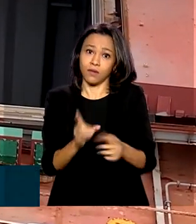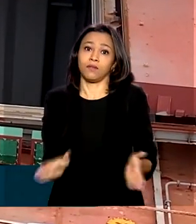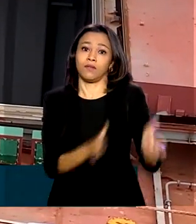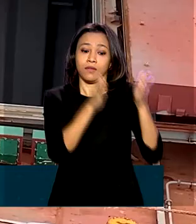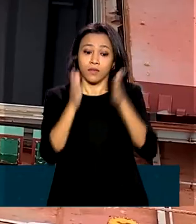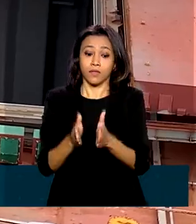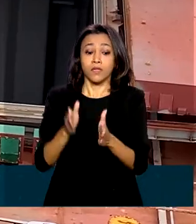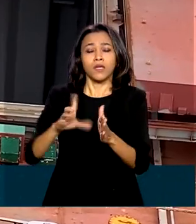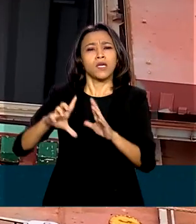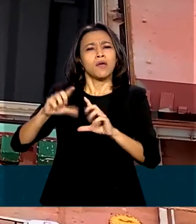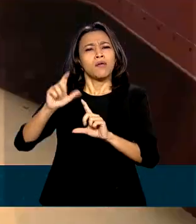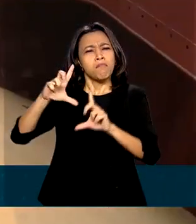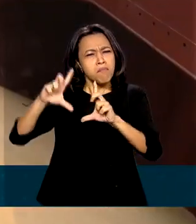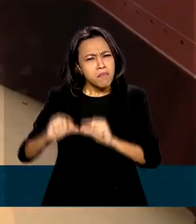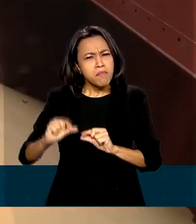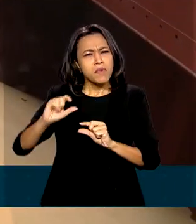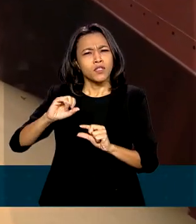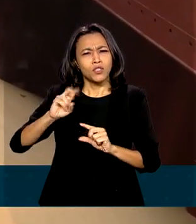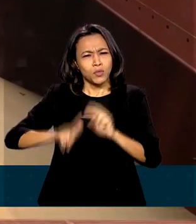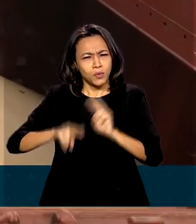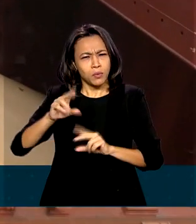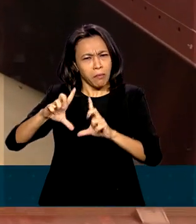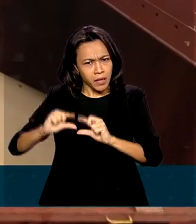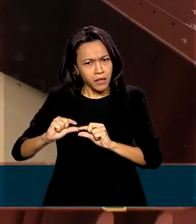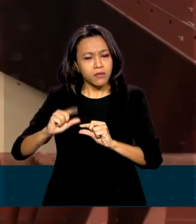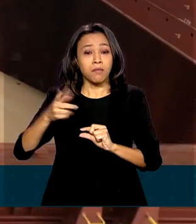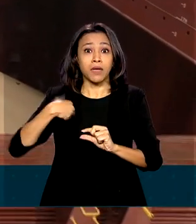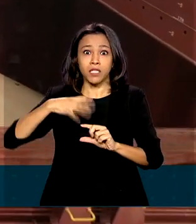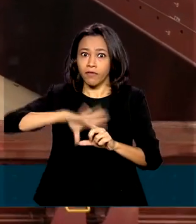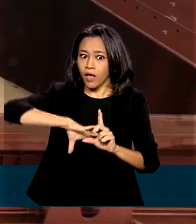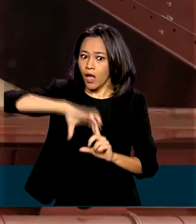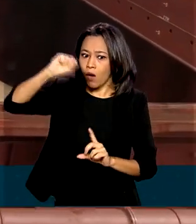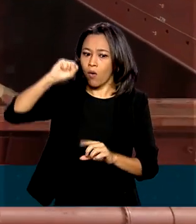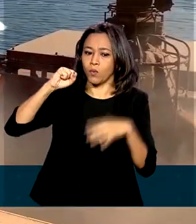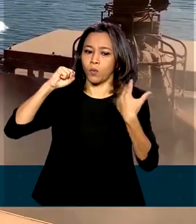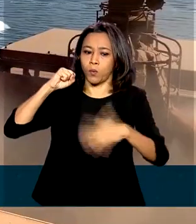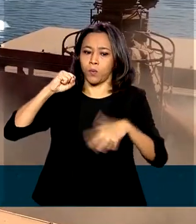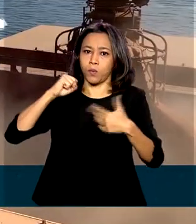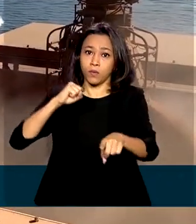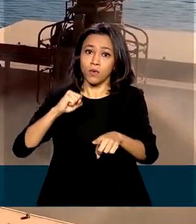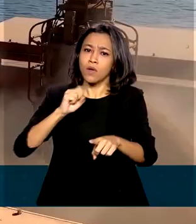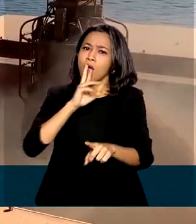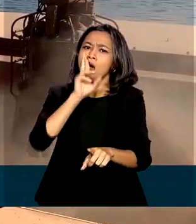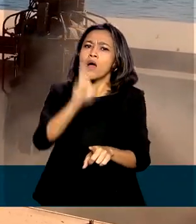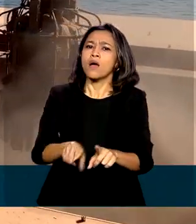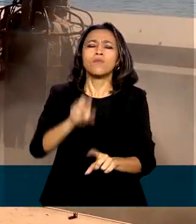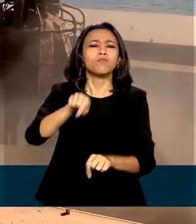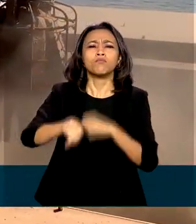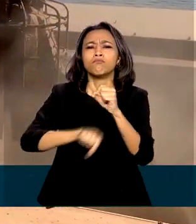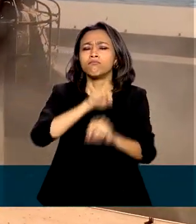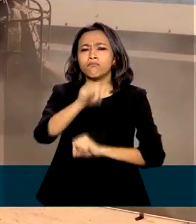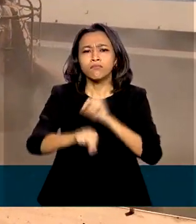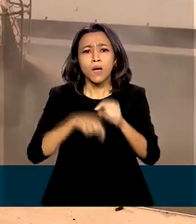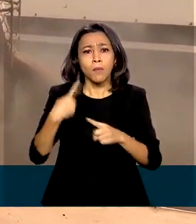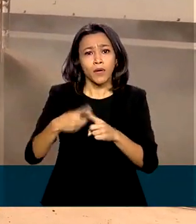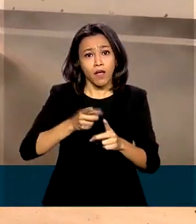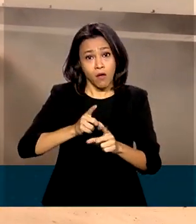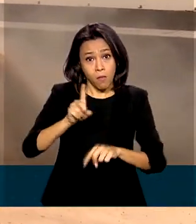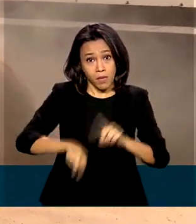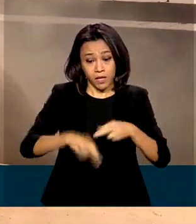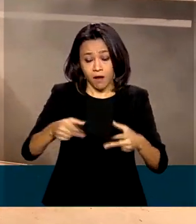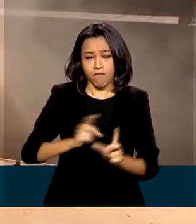vendendo menos para o exterior, o Brasil bateu recorde no saldo da balança. O resultado veio porque as importações